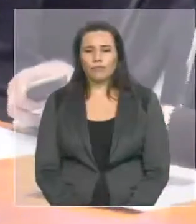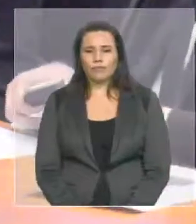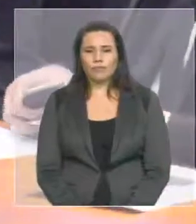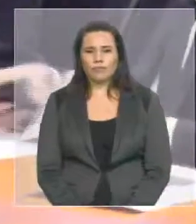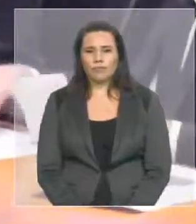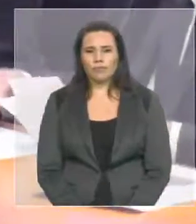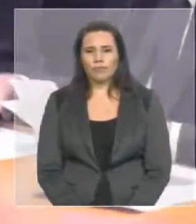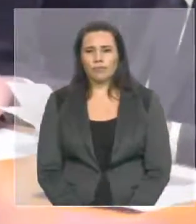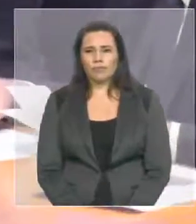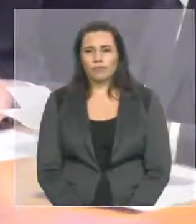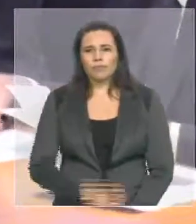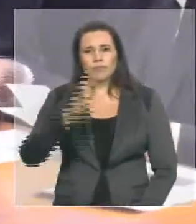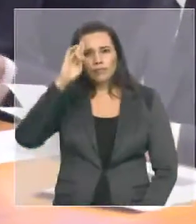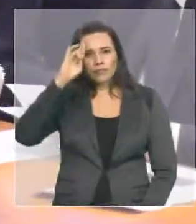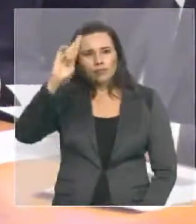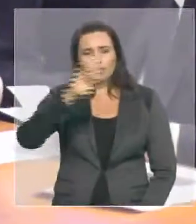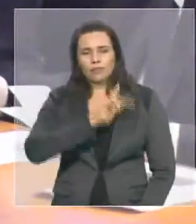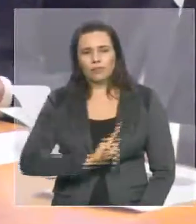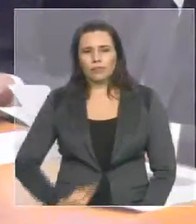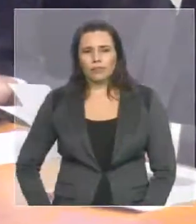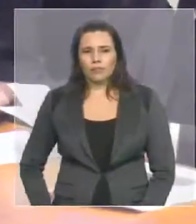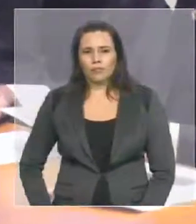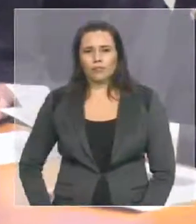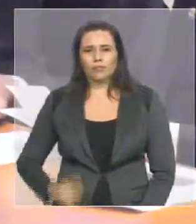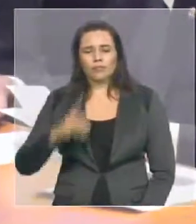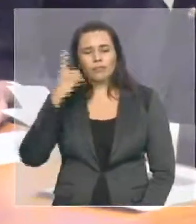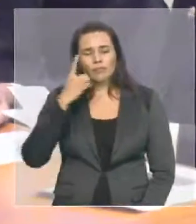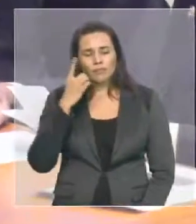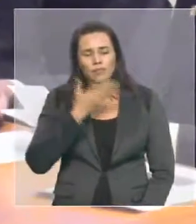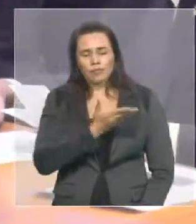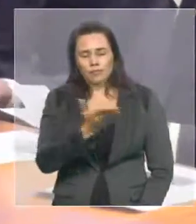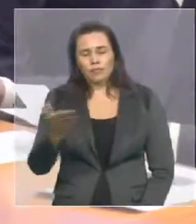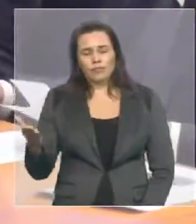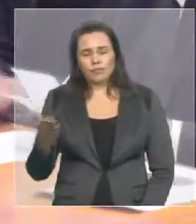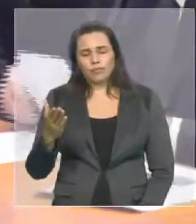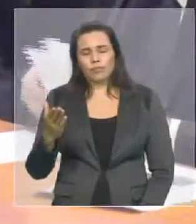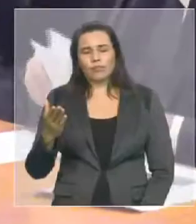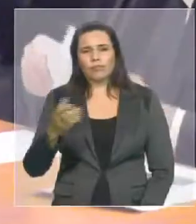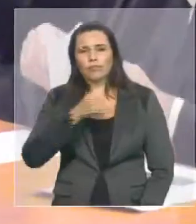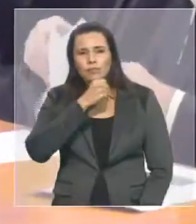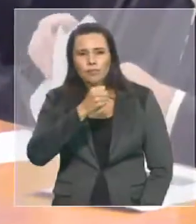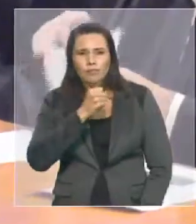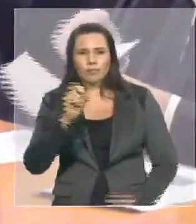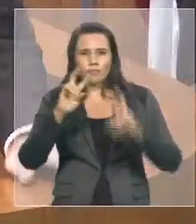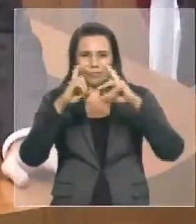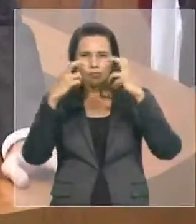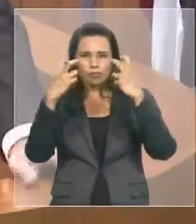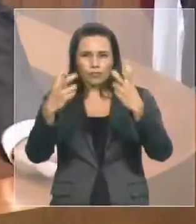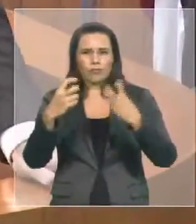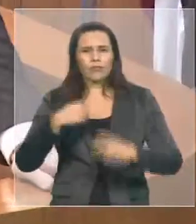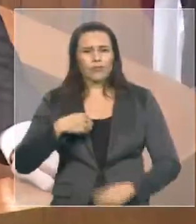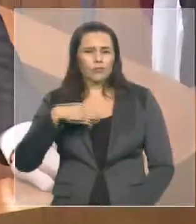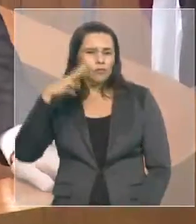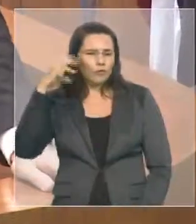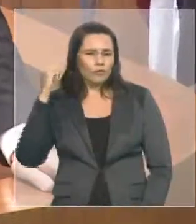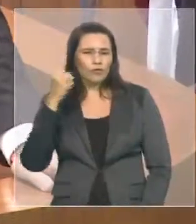Senhor presidente, senhoras e senhores deputados, imprensa, galeria, ouvi aqui as palavras da deputada Andréia,